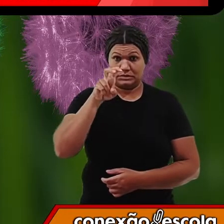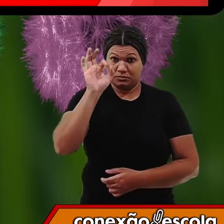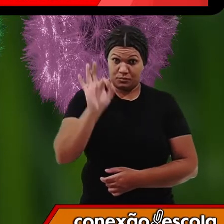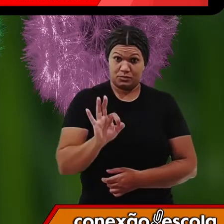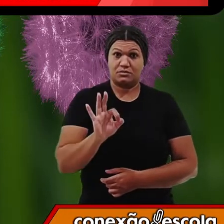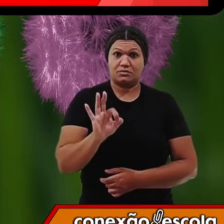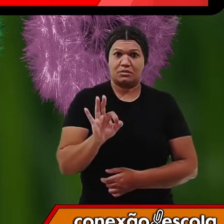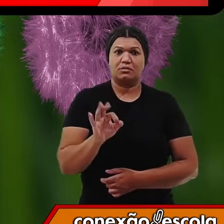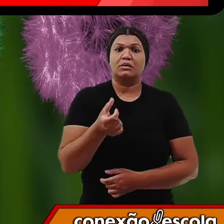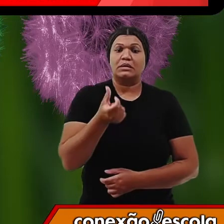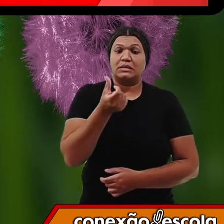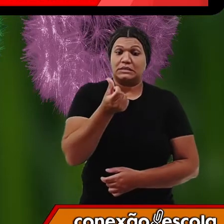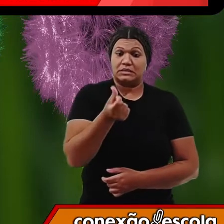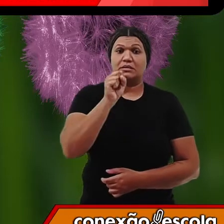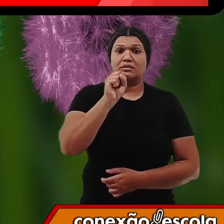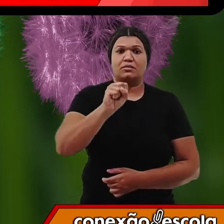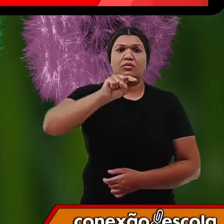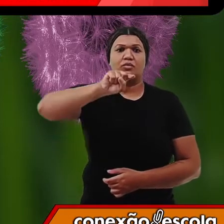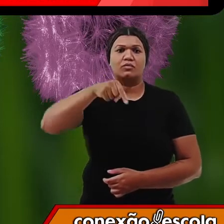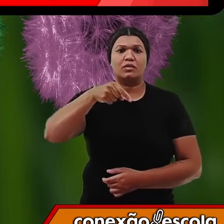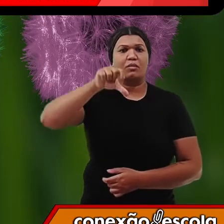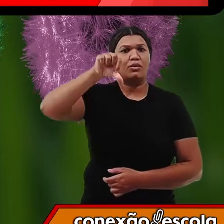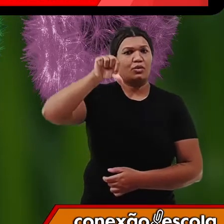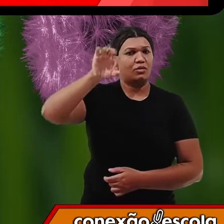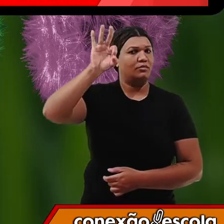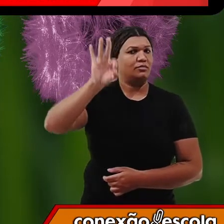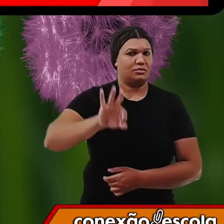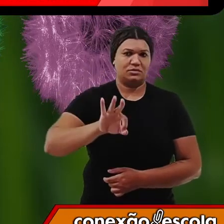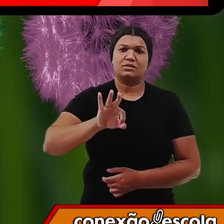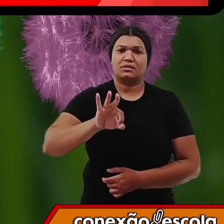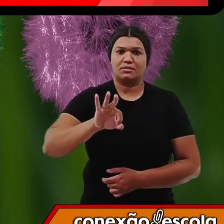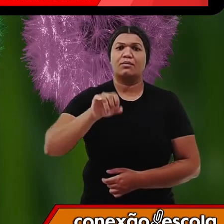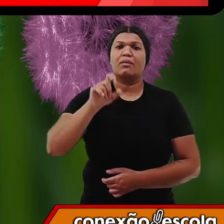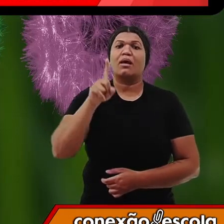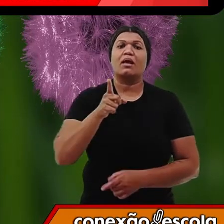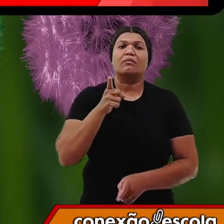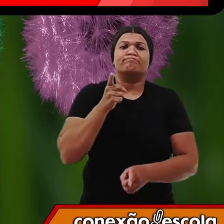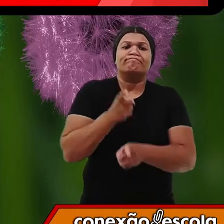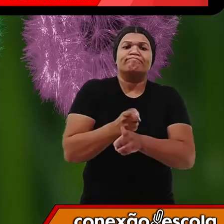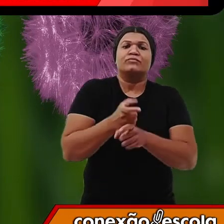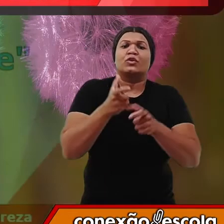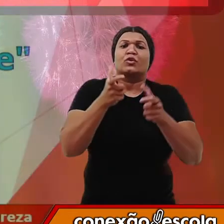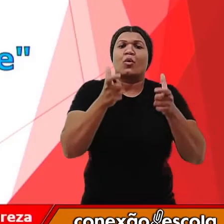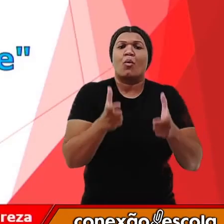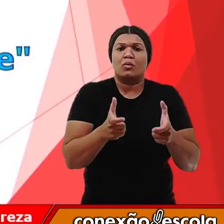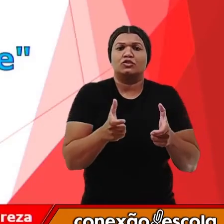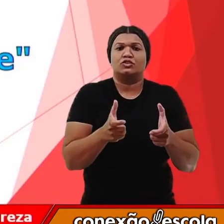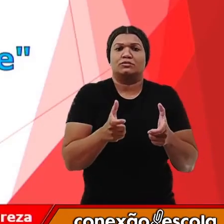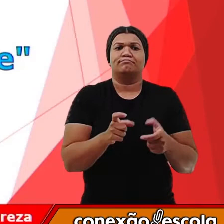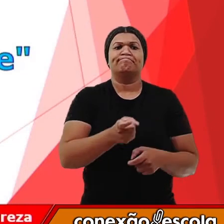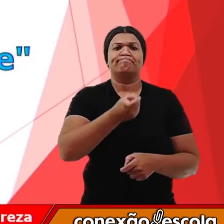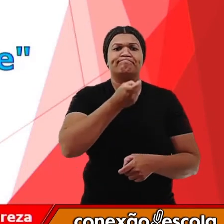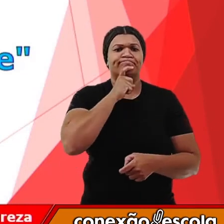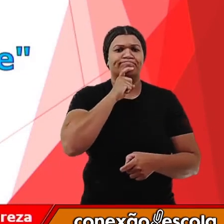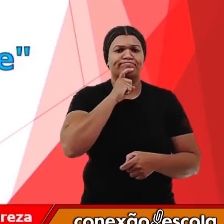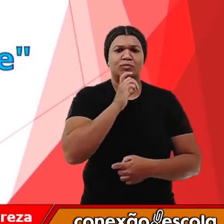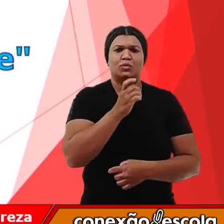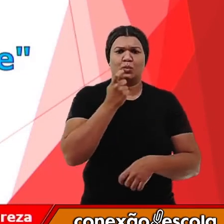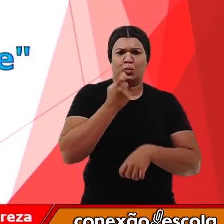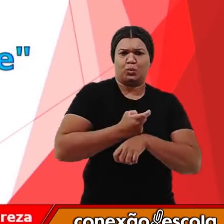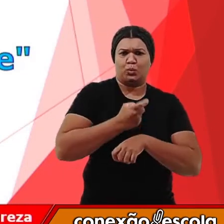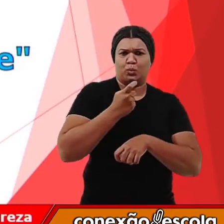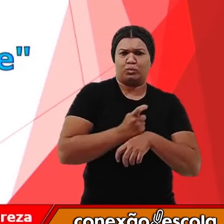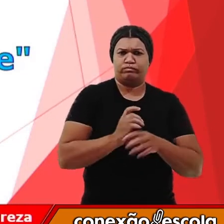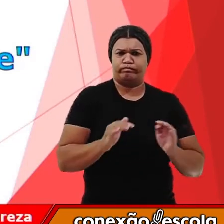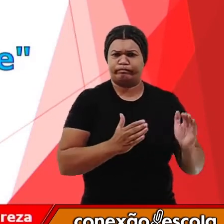68,9% é encontrado nas geleiras. Então quase 70%